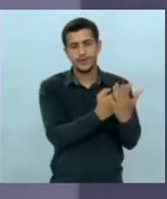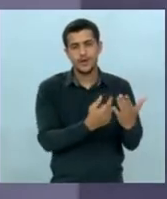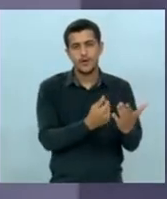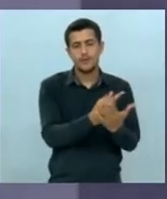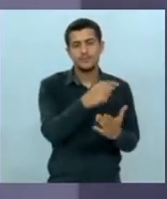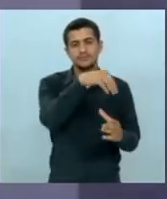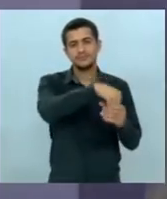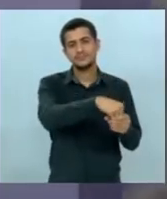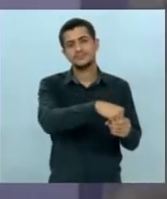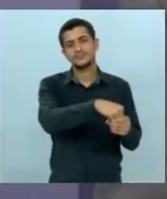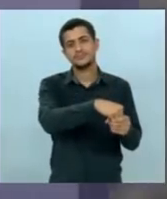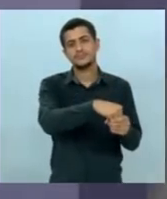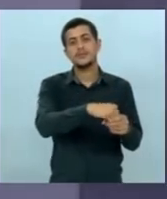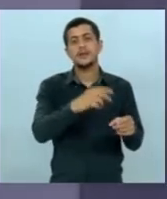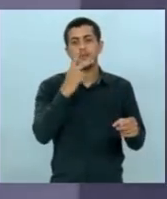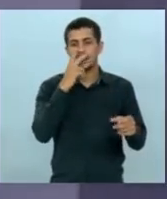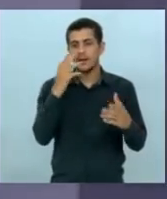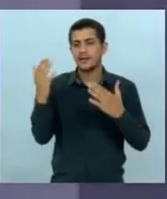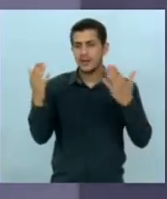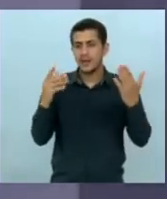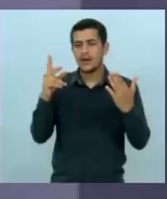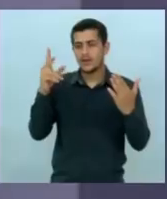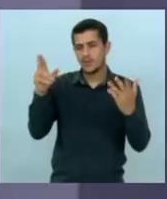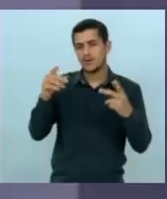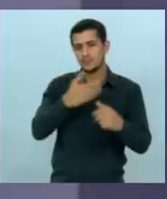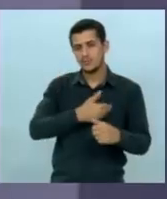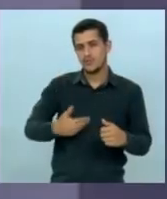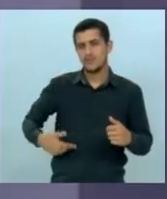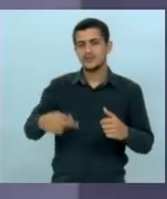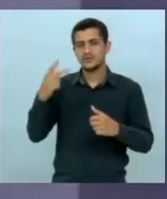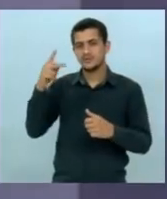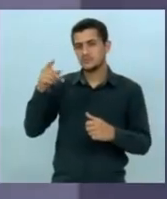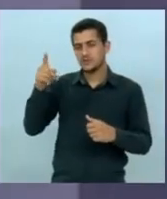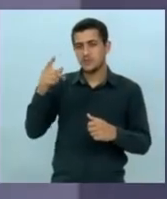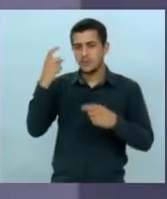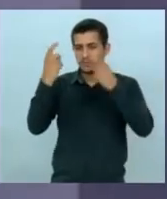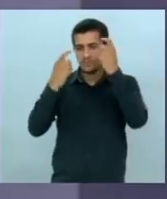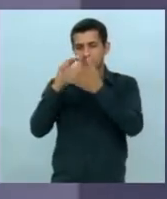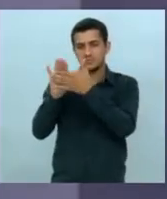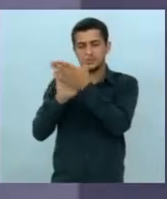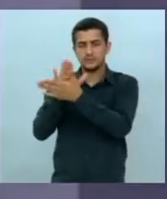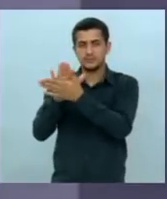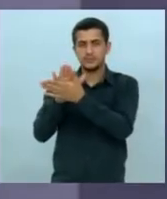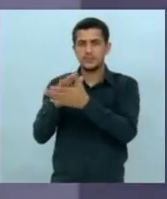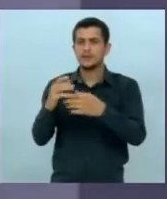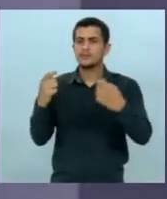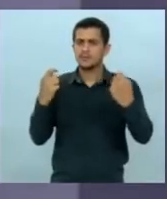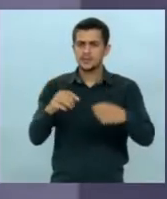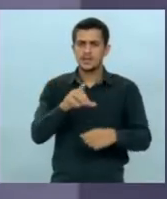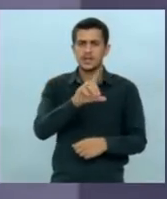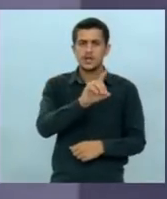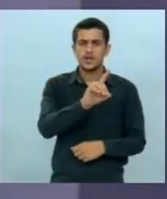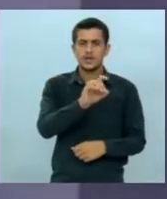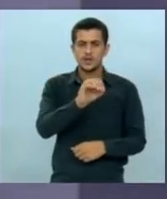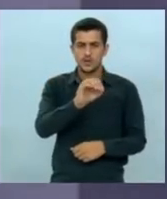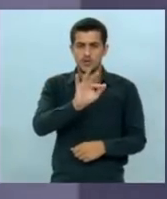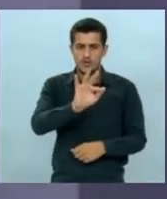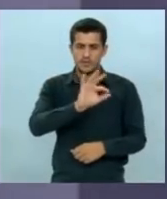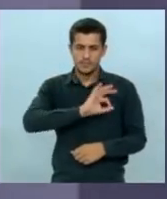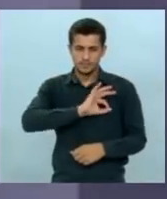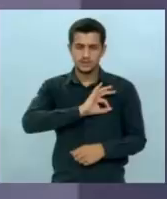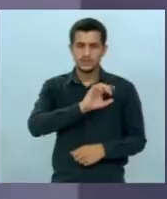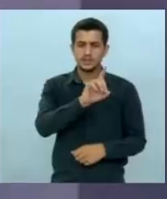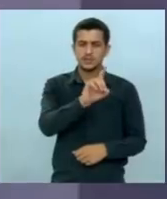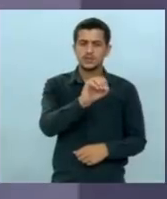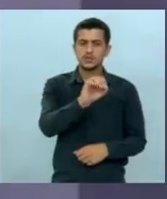reflexo logicamente do seu governo da sua omissão nós temos que fortalecer o DOF Departamento de Operações de